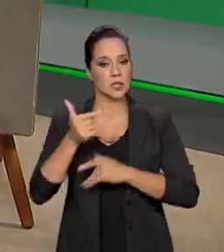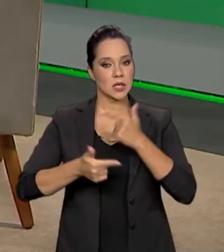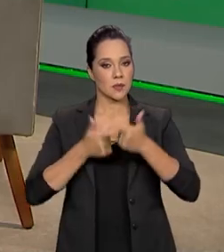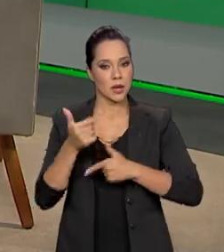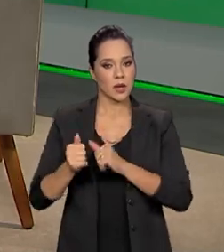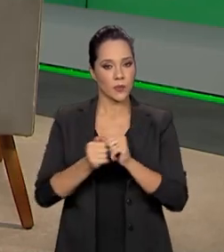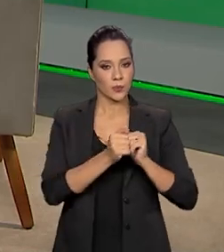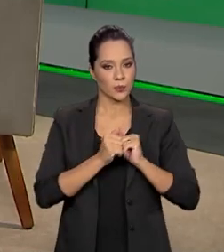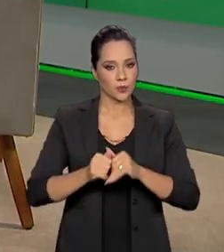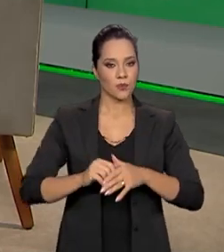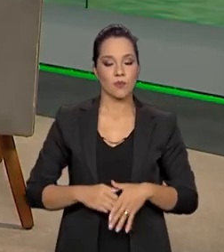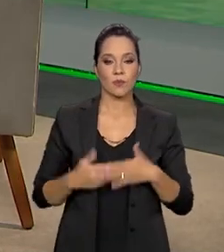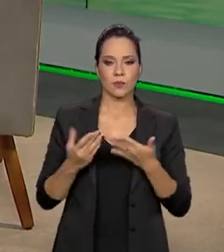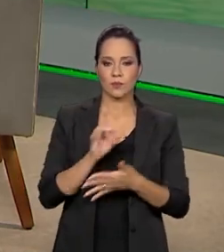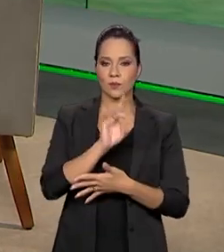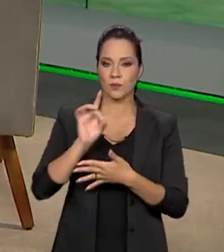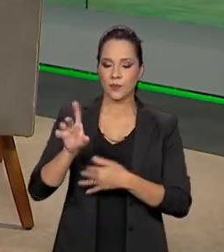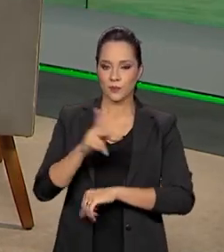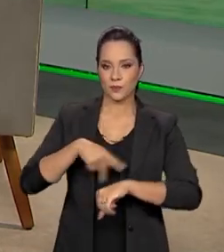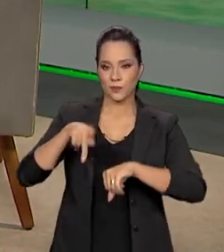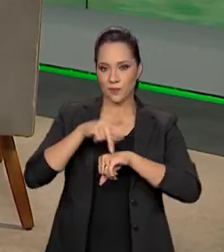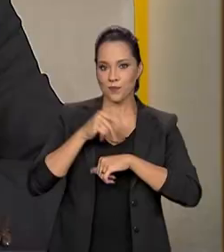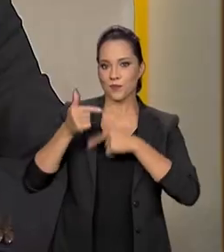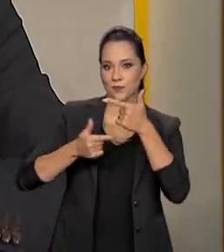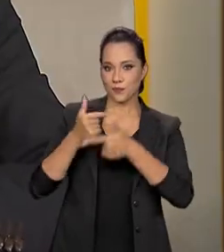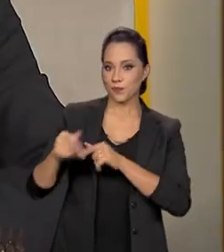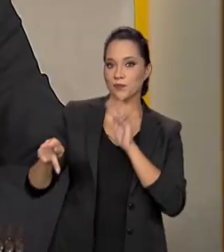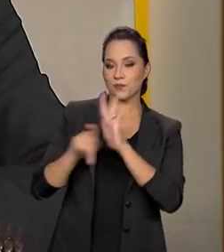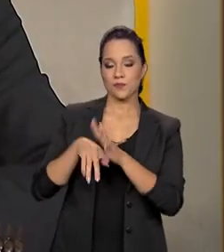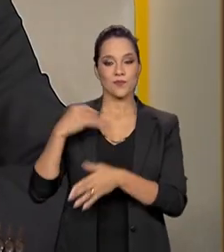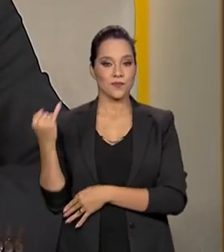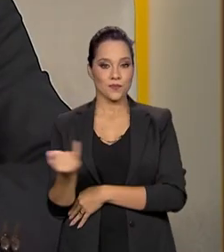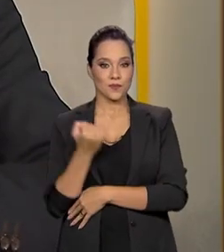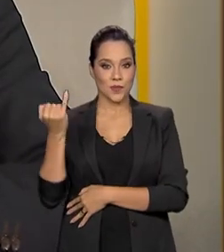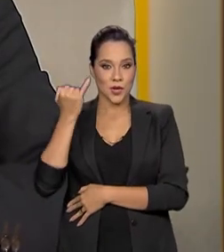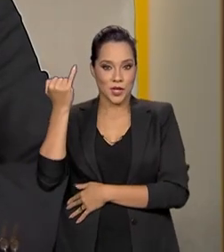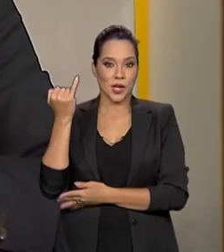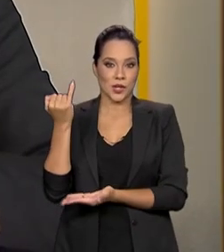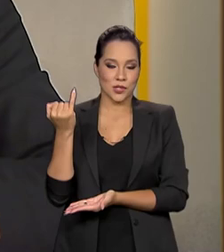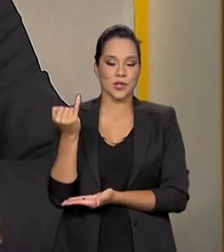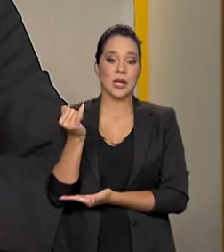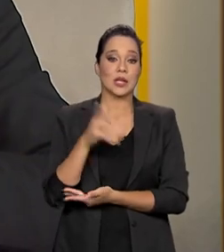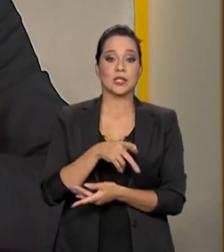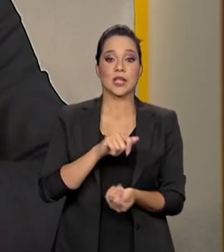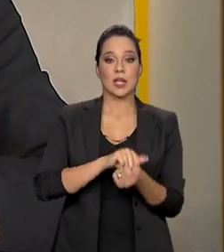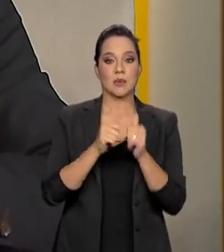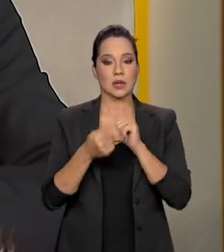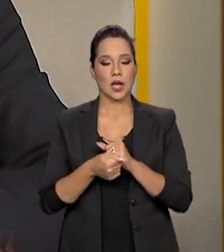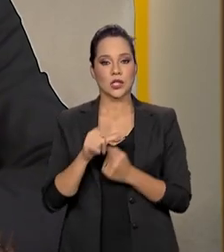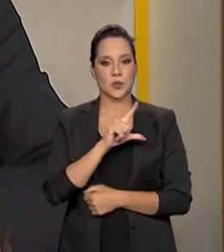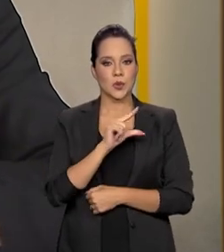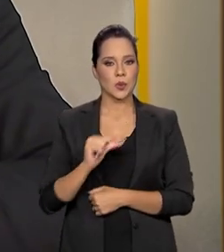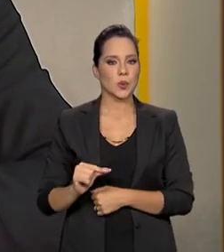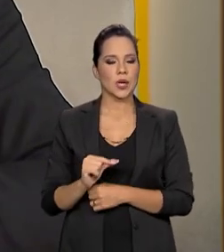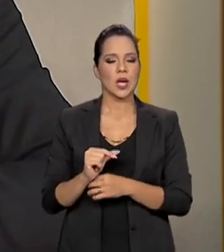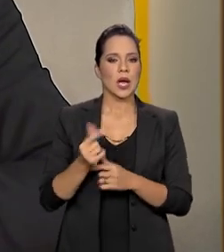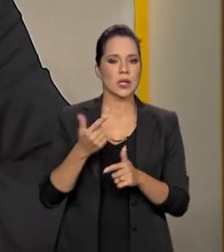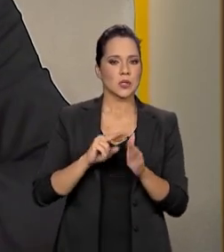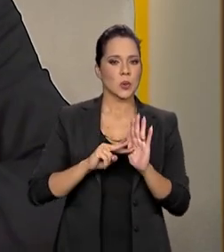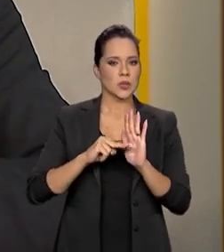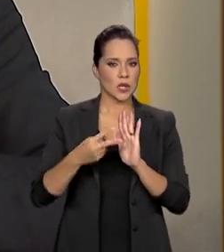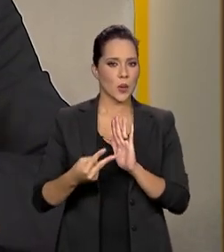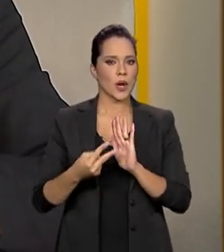conjuntamente. Então, cada país está fazendo o seu trabalho importante de adaptar e mitigar esses impactos.